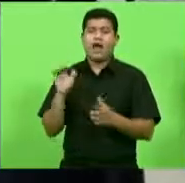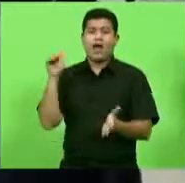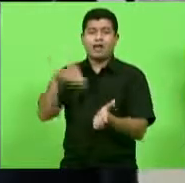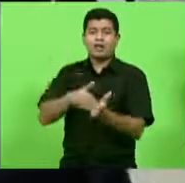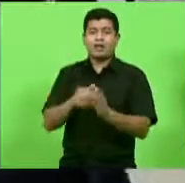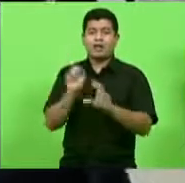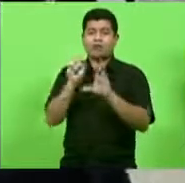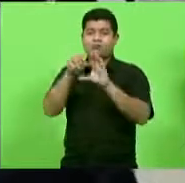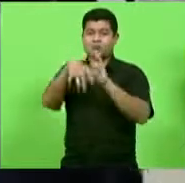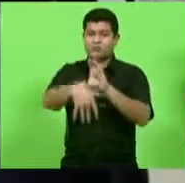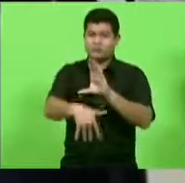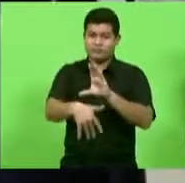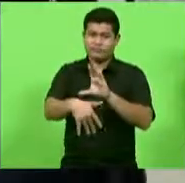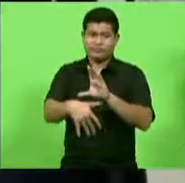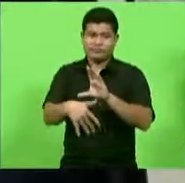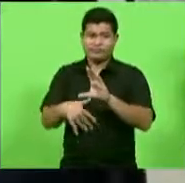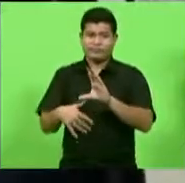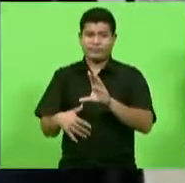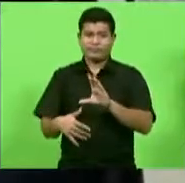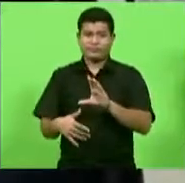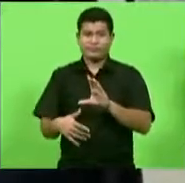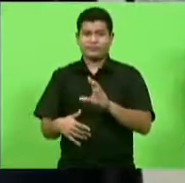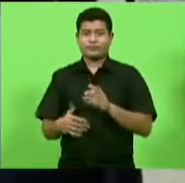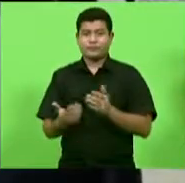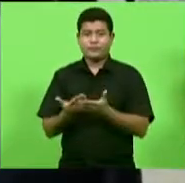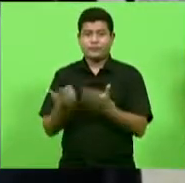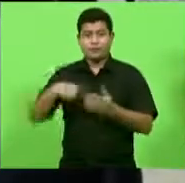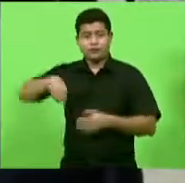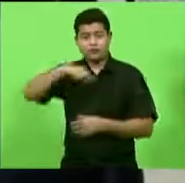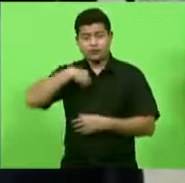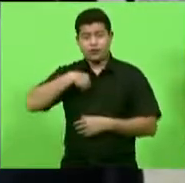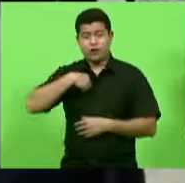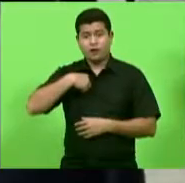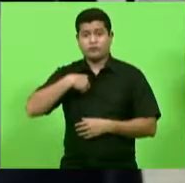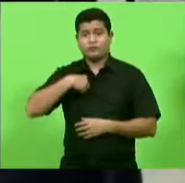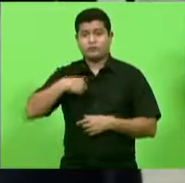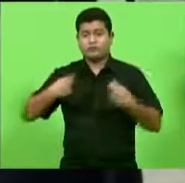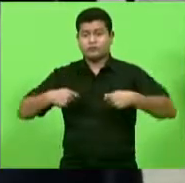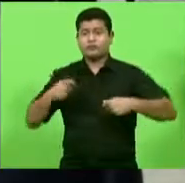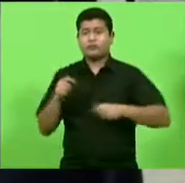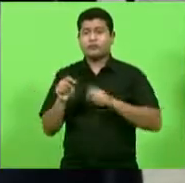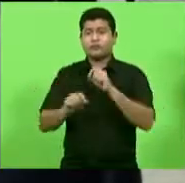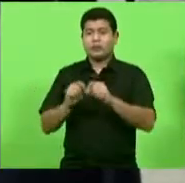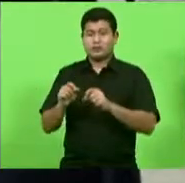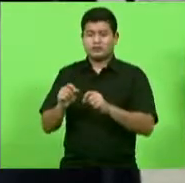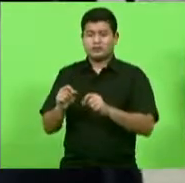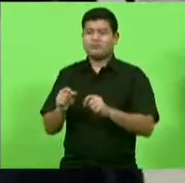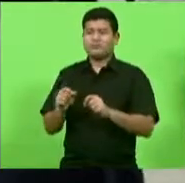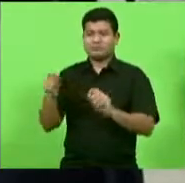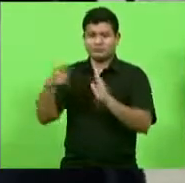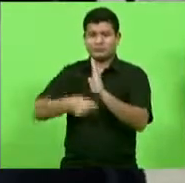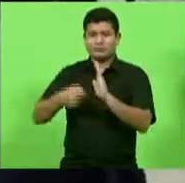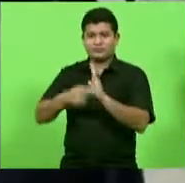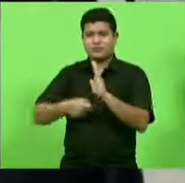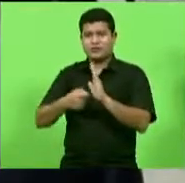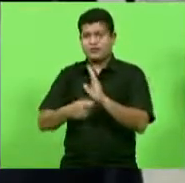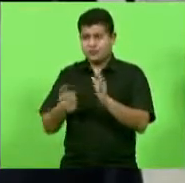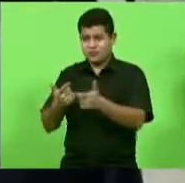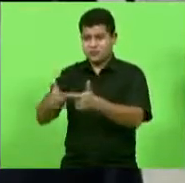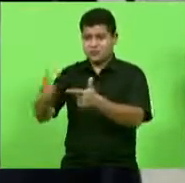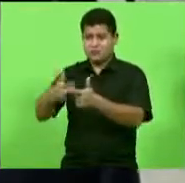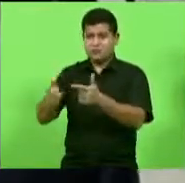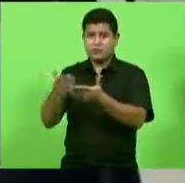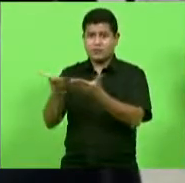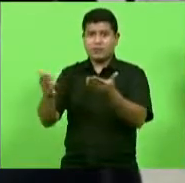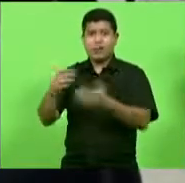ali nós temos que enfrentar um inimigo comum que não é todo o estado que conhece esse problema